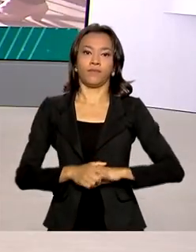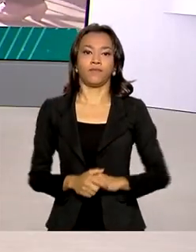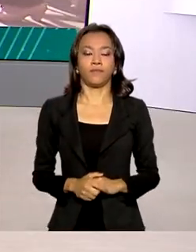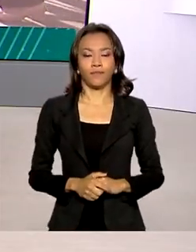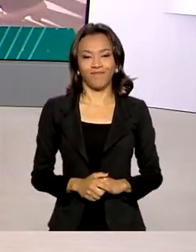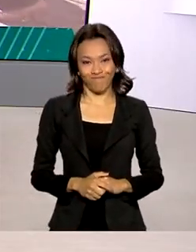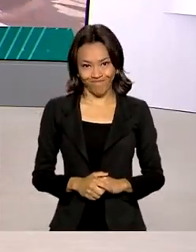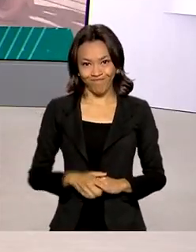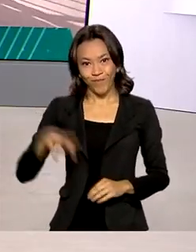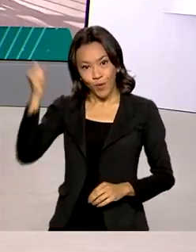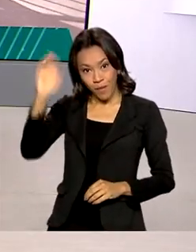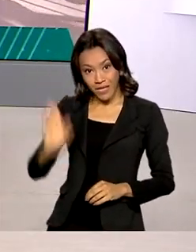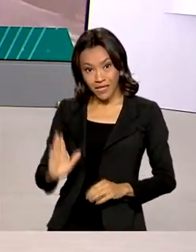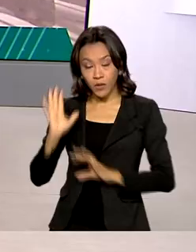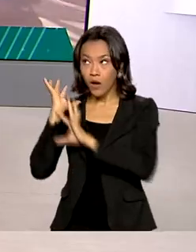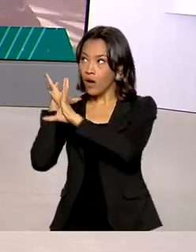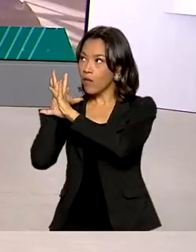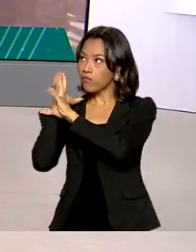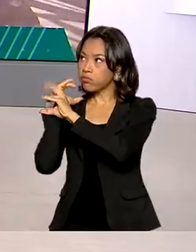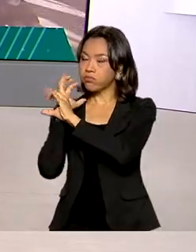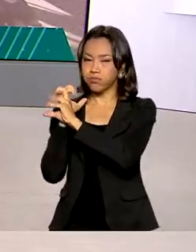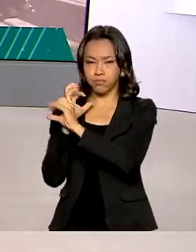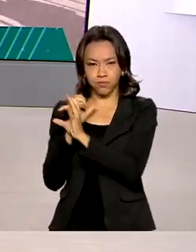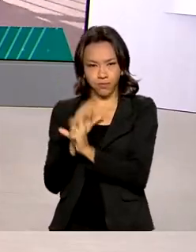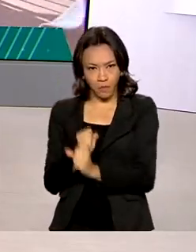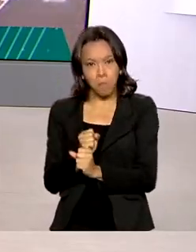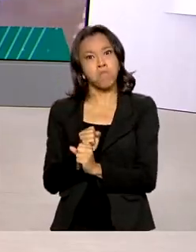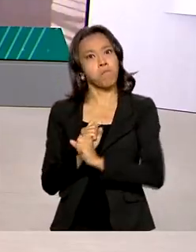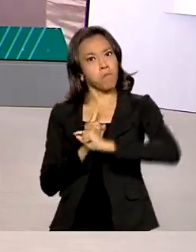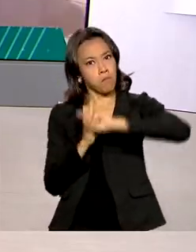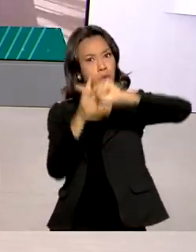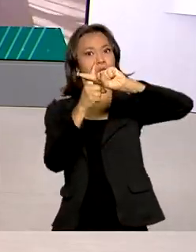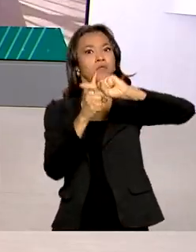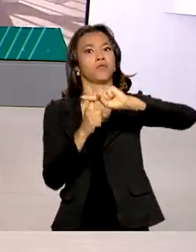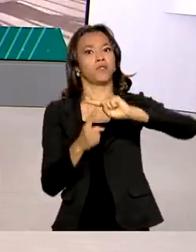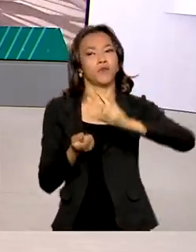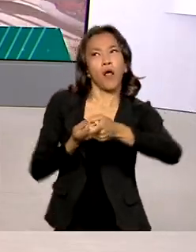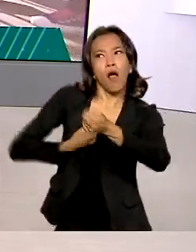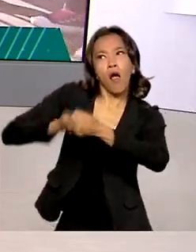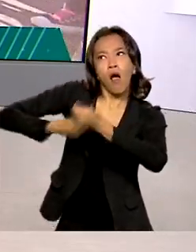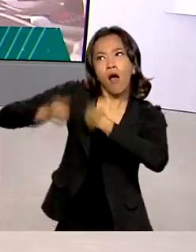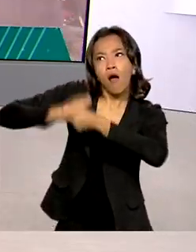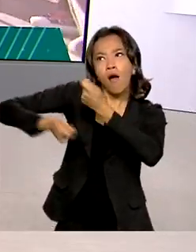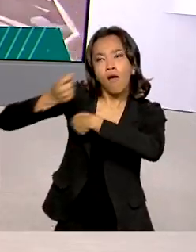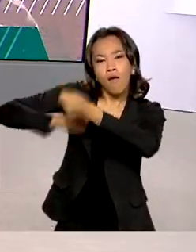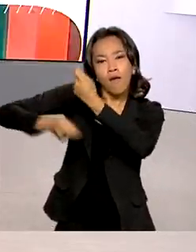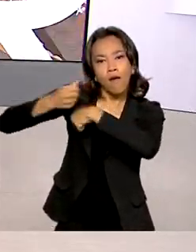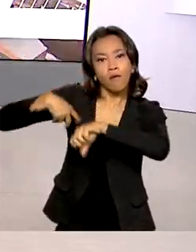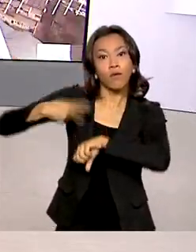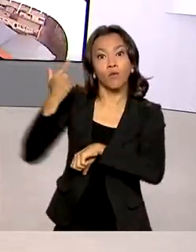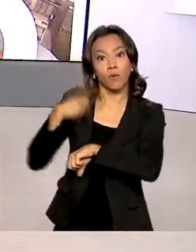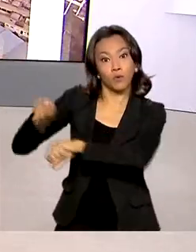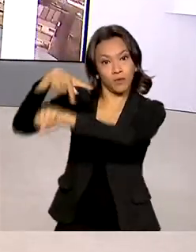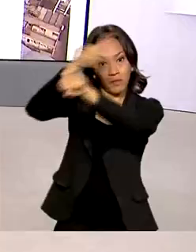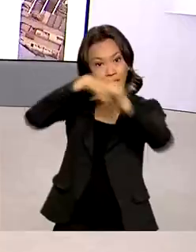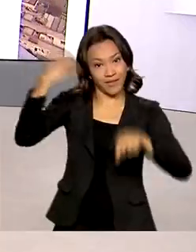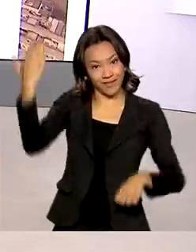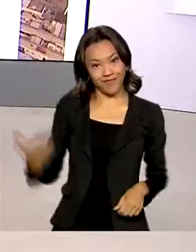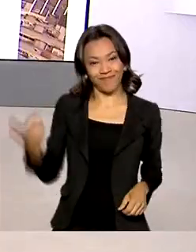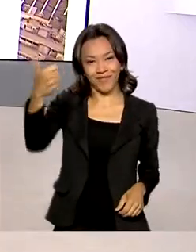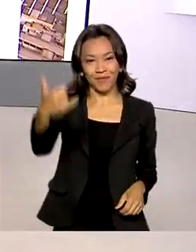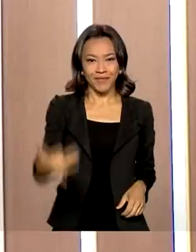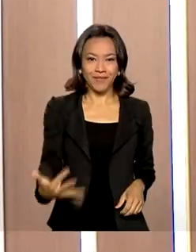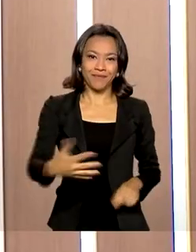E o Brasil acumulou, no ano passado, saldo positivo nas trocas comerciais com o exterior. Quem comenta é Ricardo